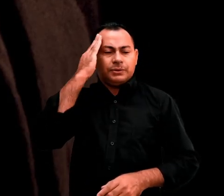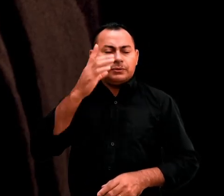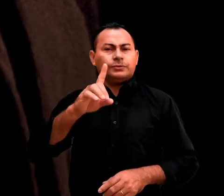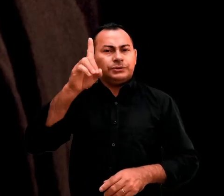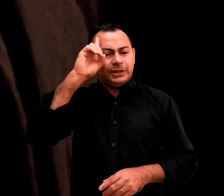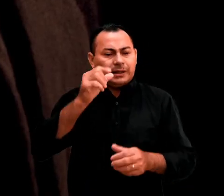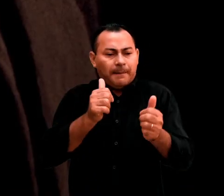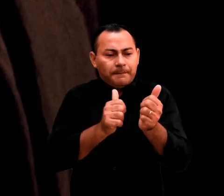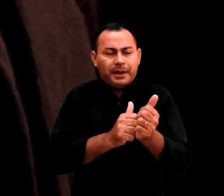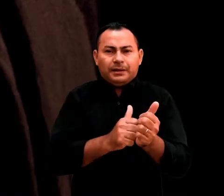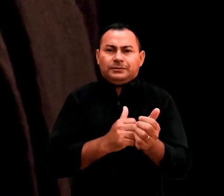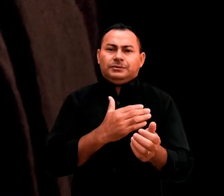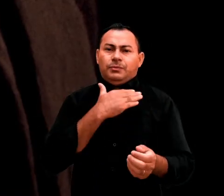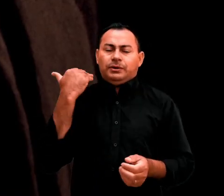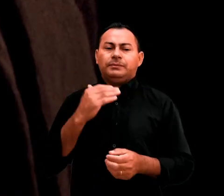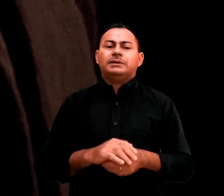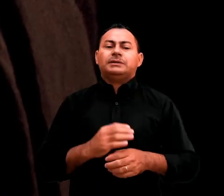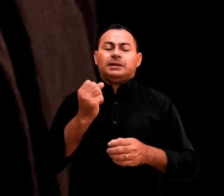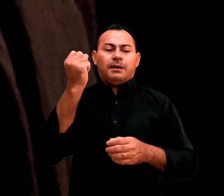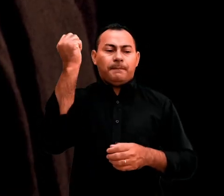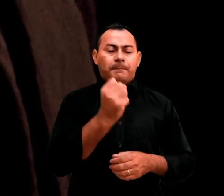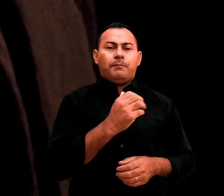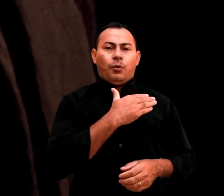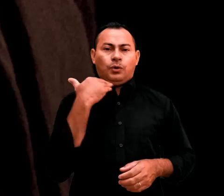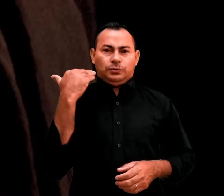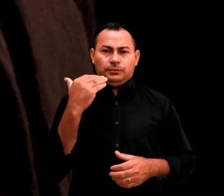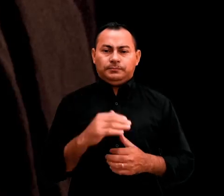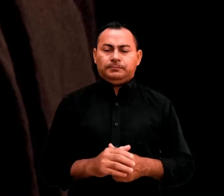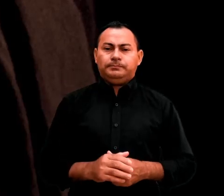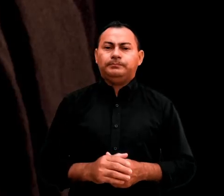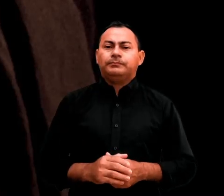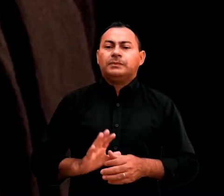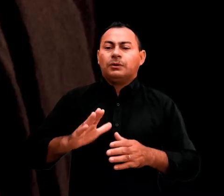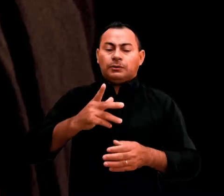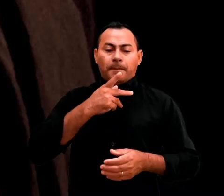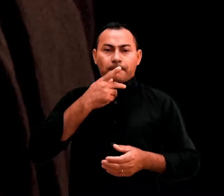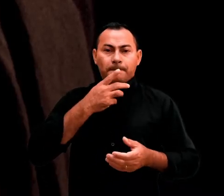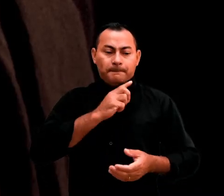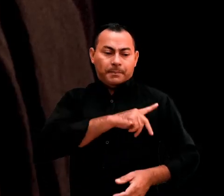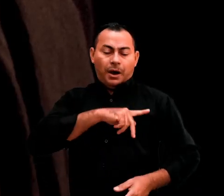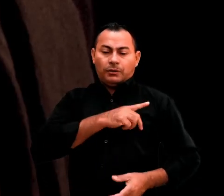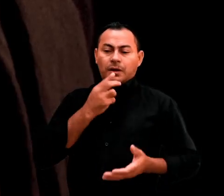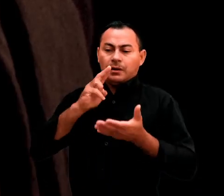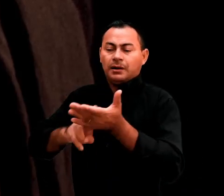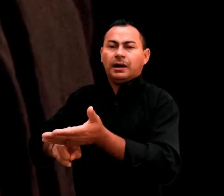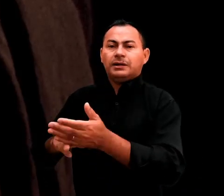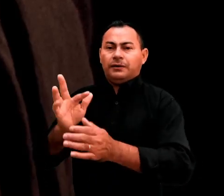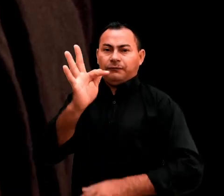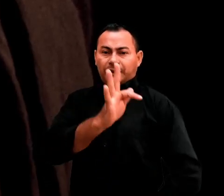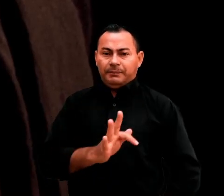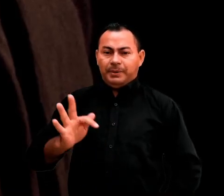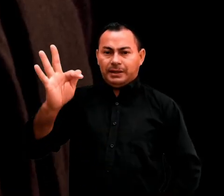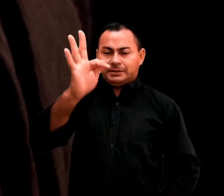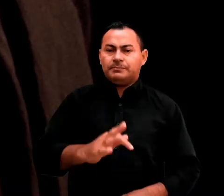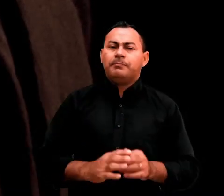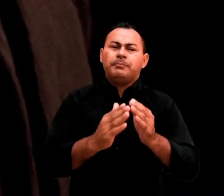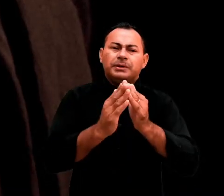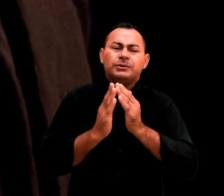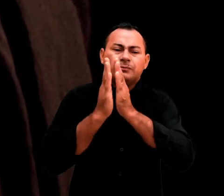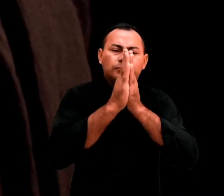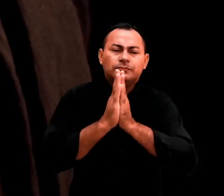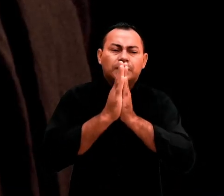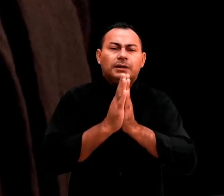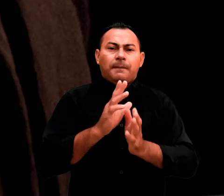estavam contados e que seria executado. Quando Paulo escreveu aos filipenses, pediu que orassem